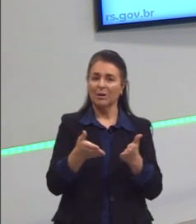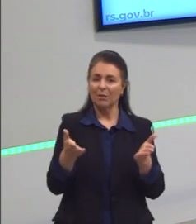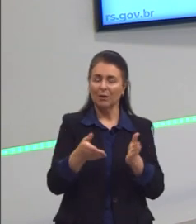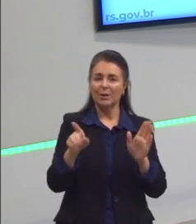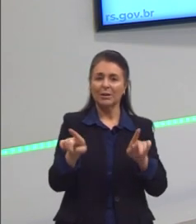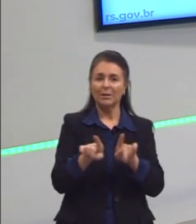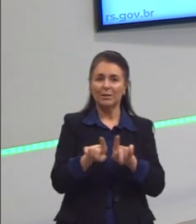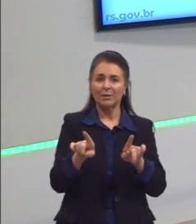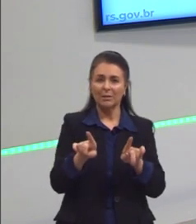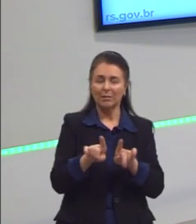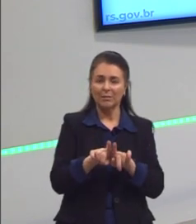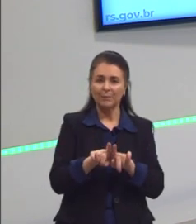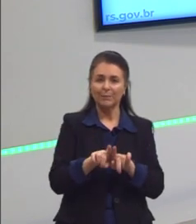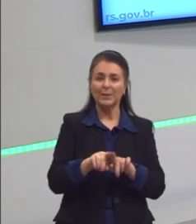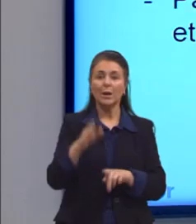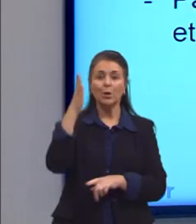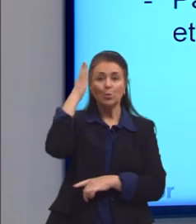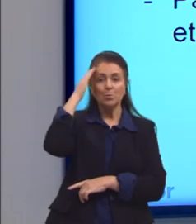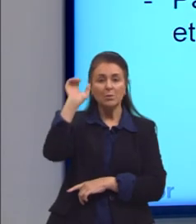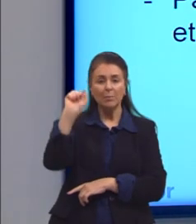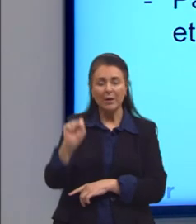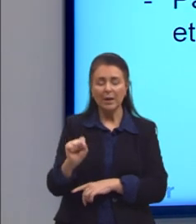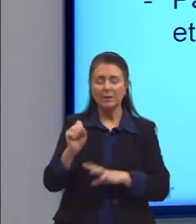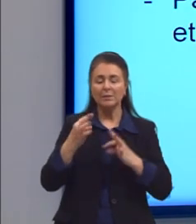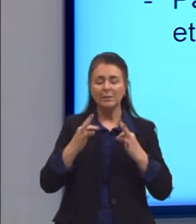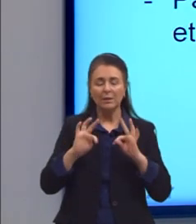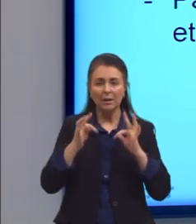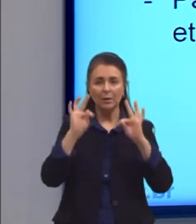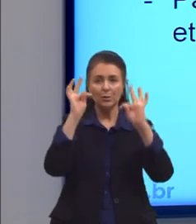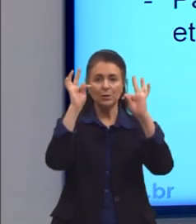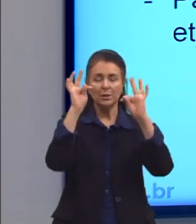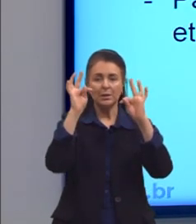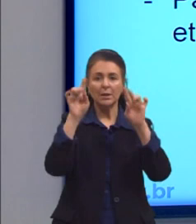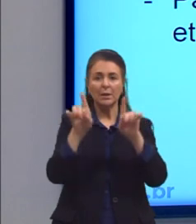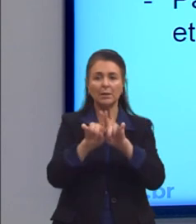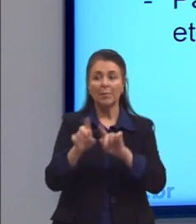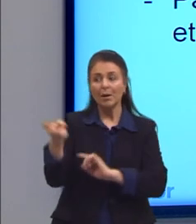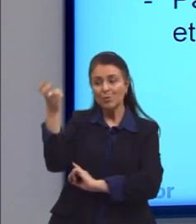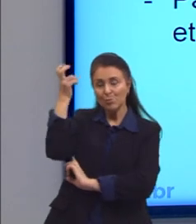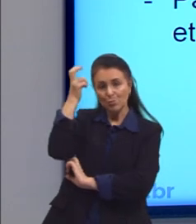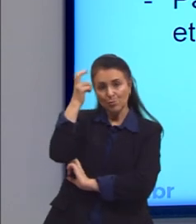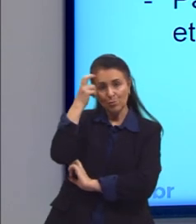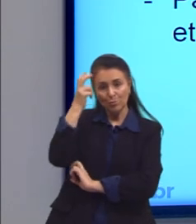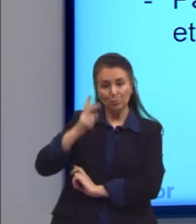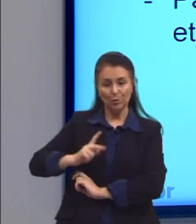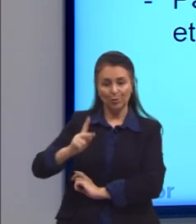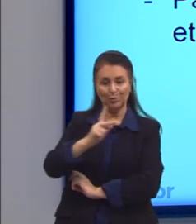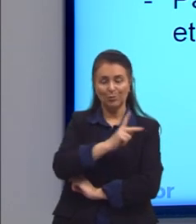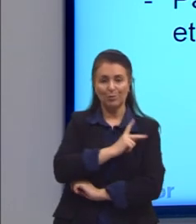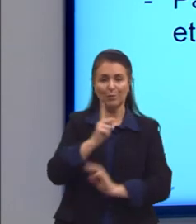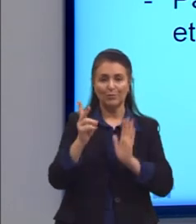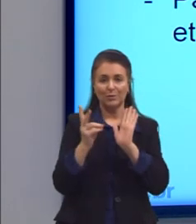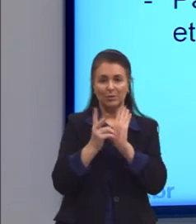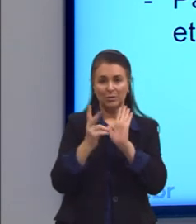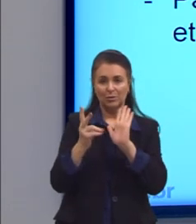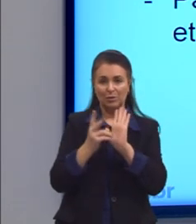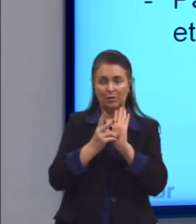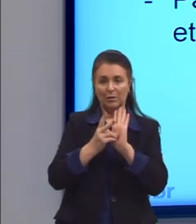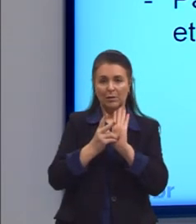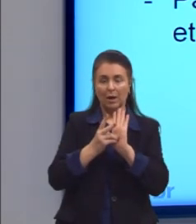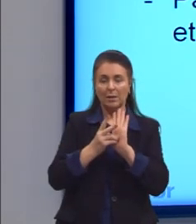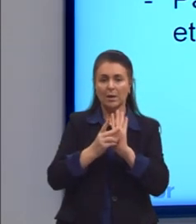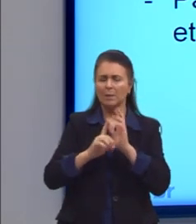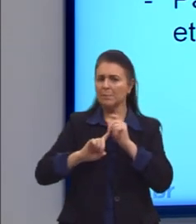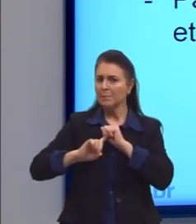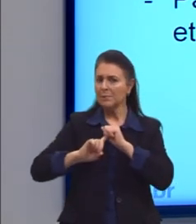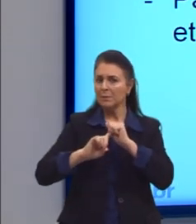essa questão também dos saberes, das tecnologias e as culturas indígenas. E ressaltar, então,